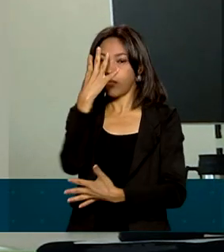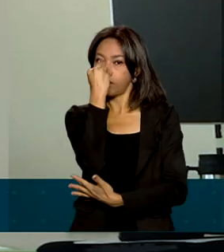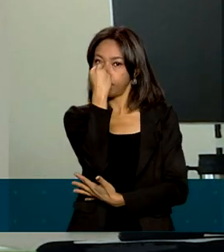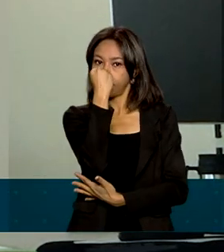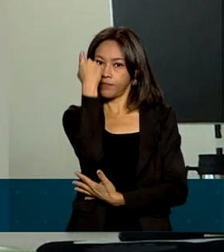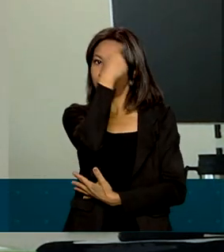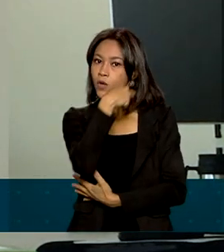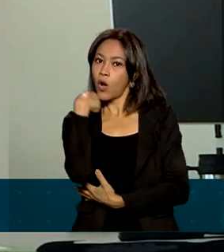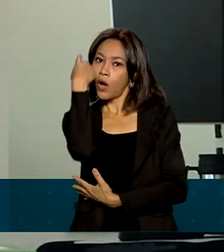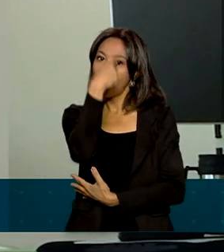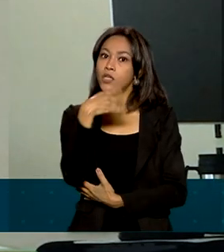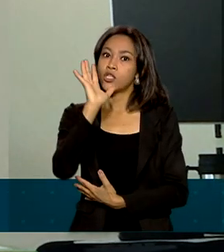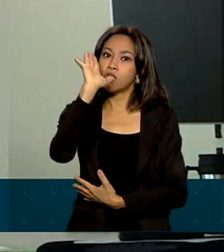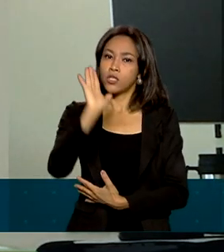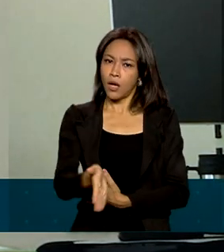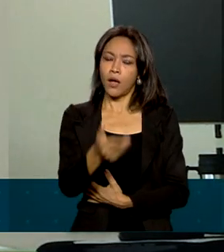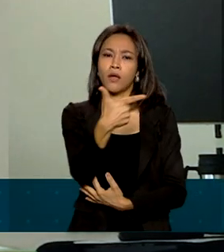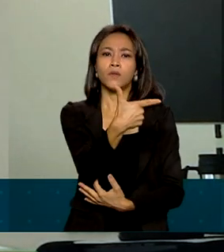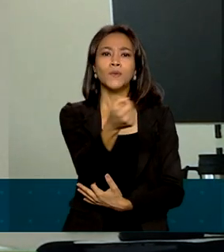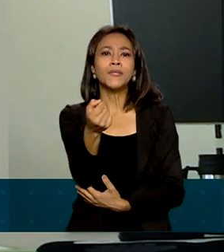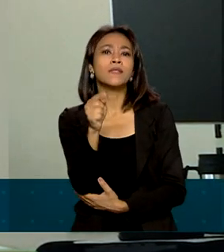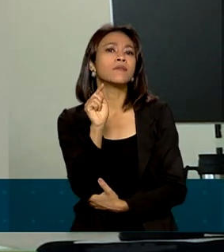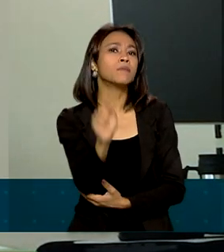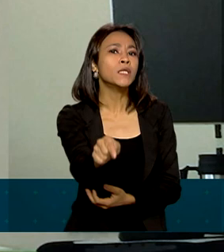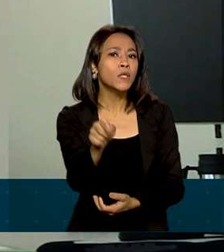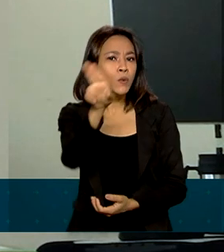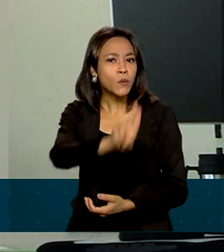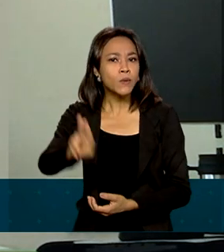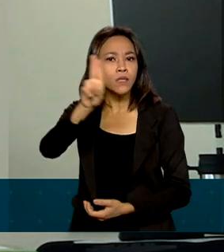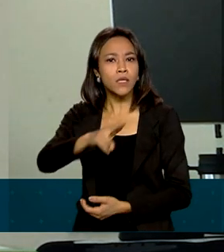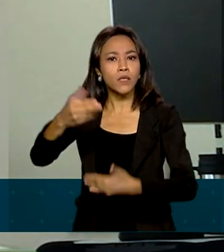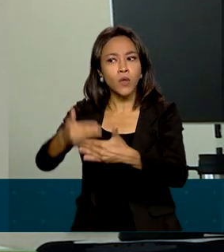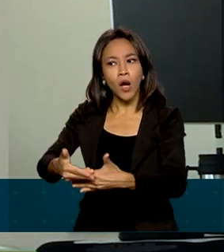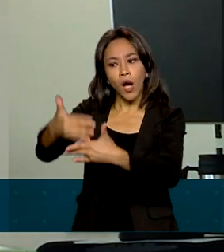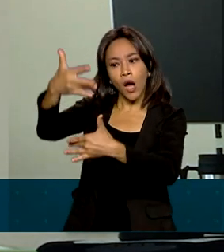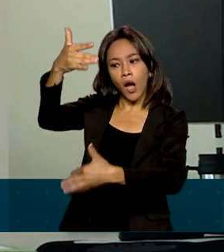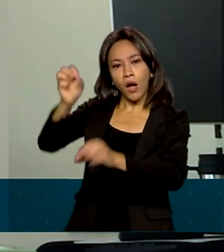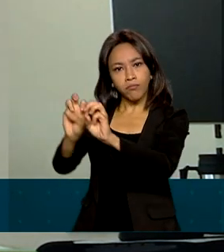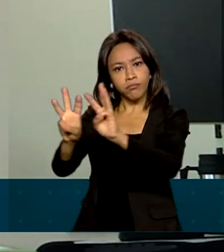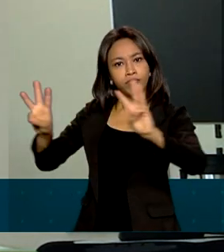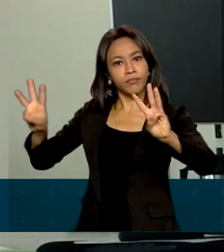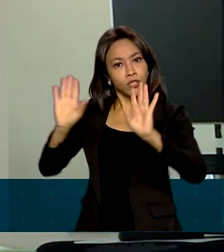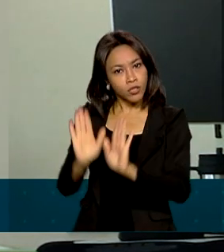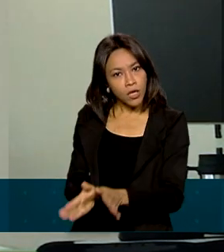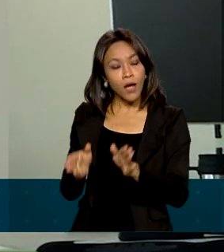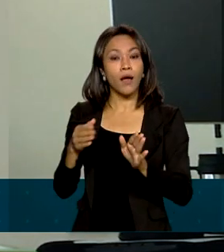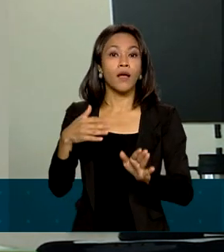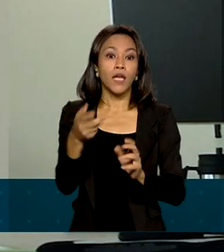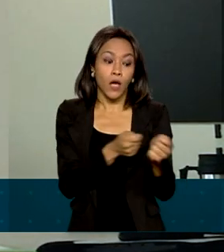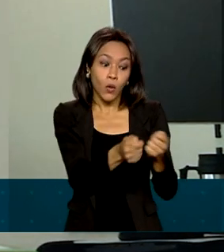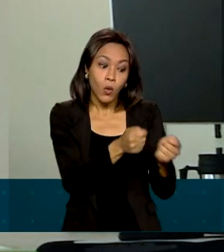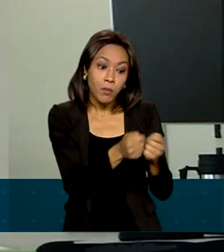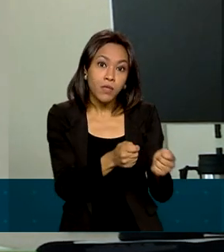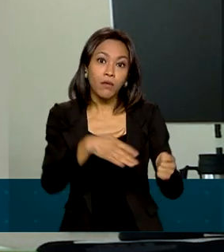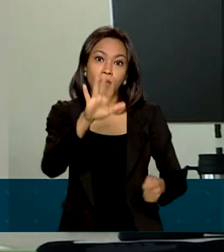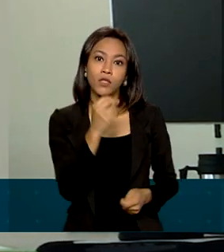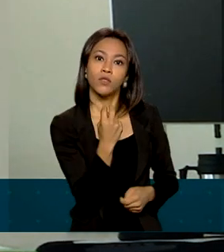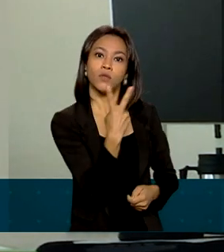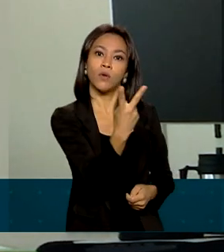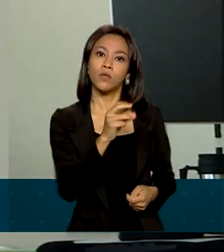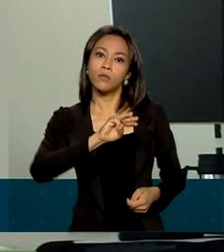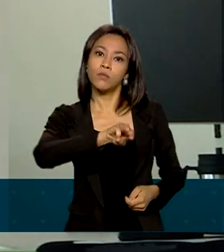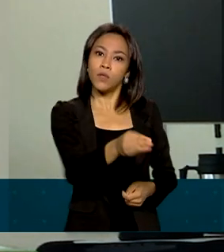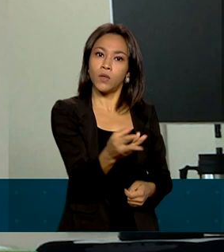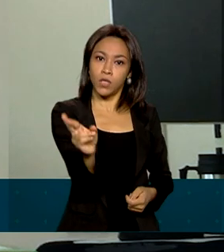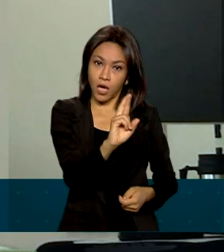foram mais de 200 mil provas de vida realizadas por meio da plataforma, que economizaram mais de 2 milhões de reais